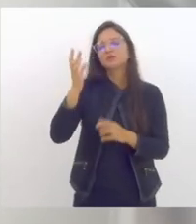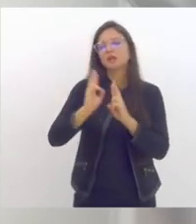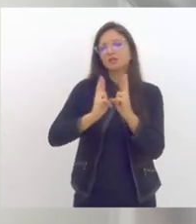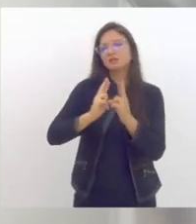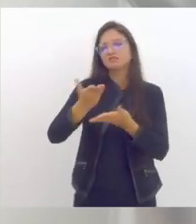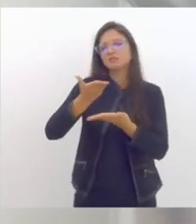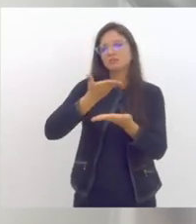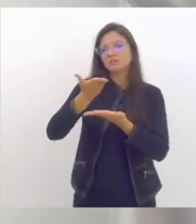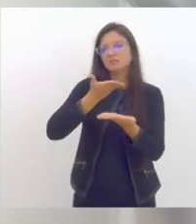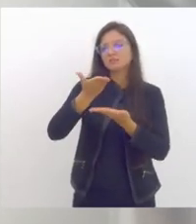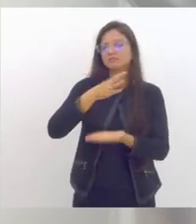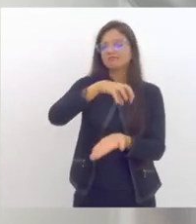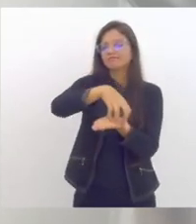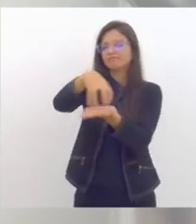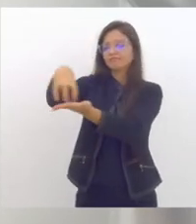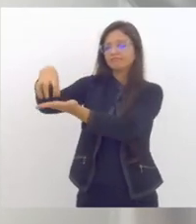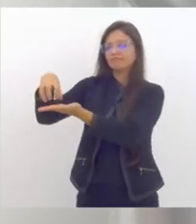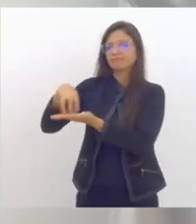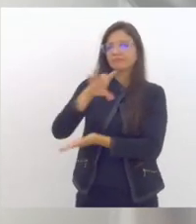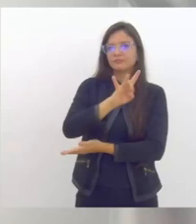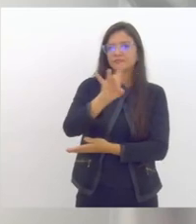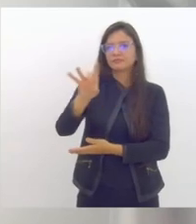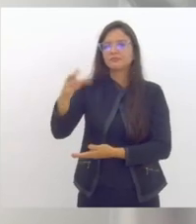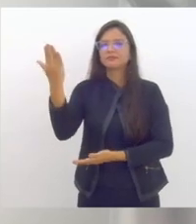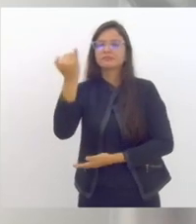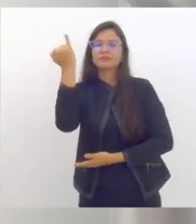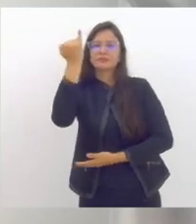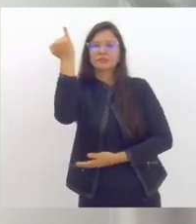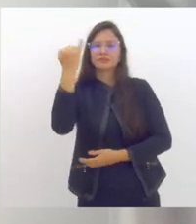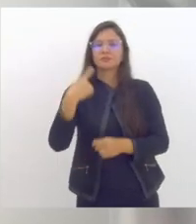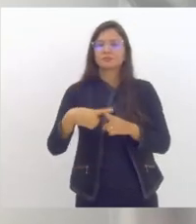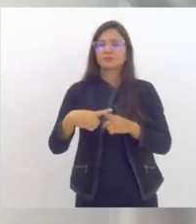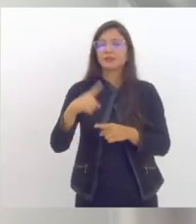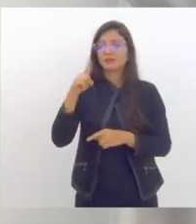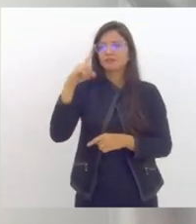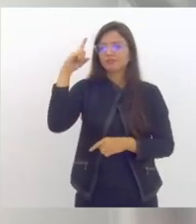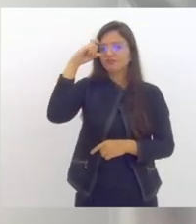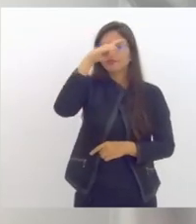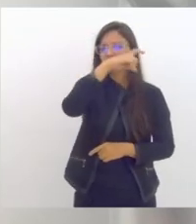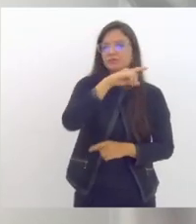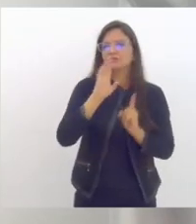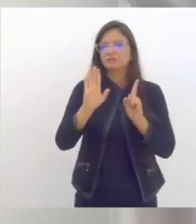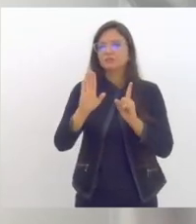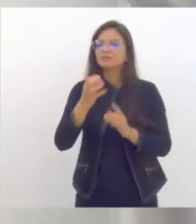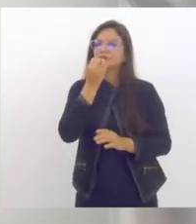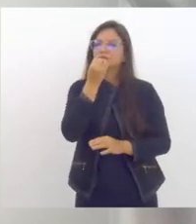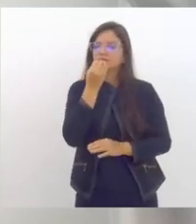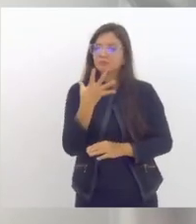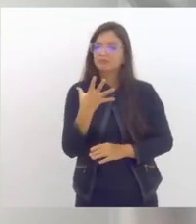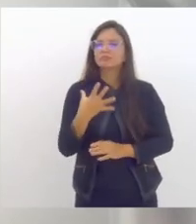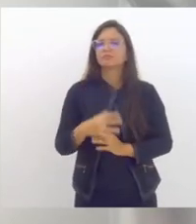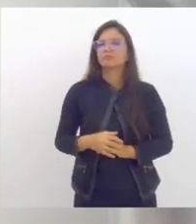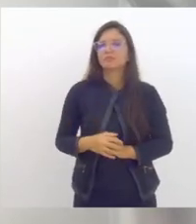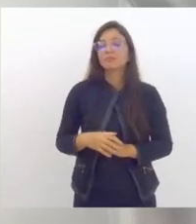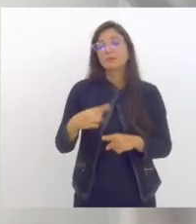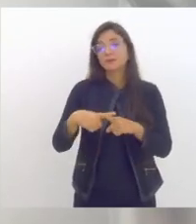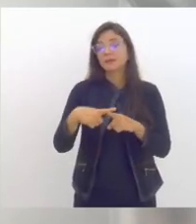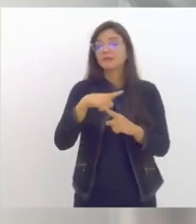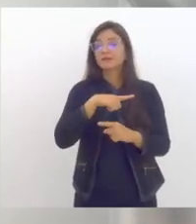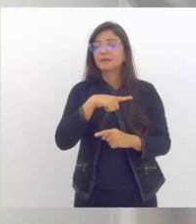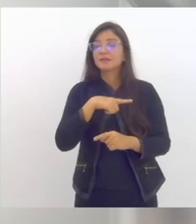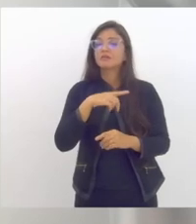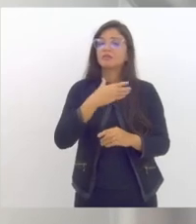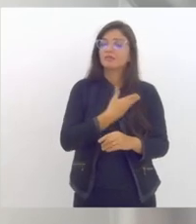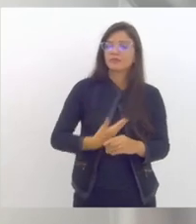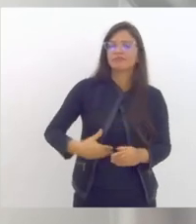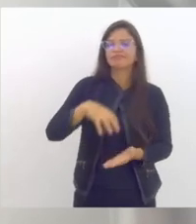que se aprofunda quando a gente tem essa relação entre diferentes esferas de governo a gente tem